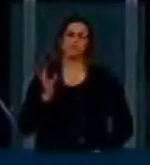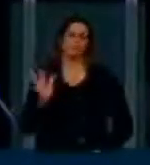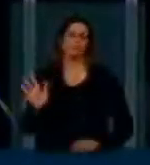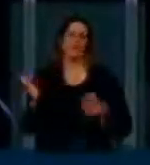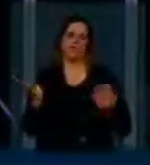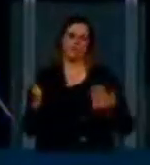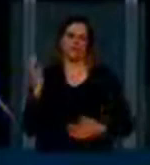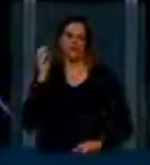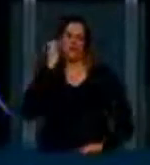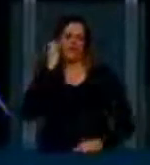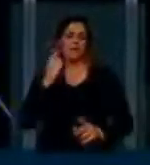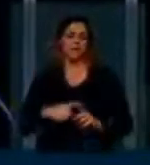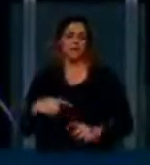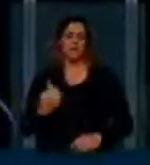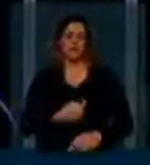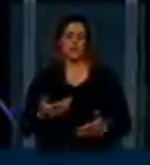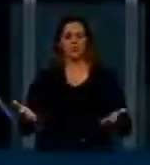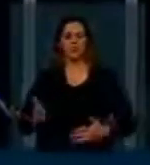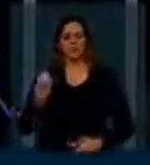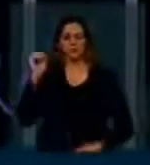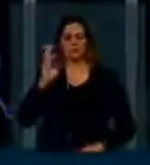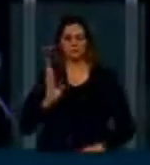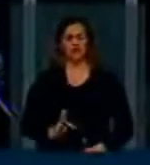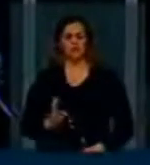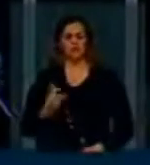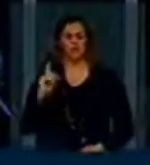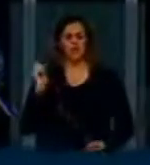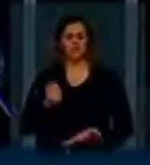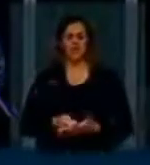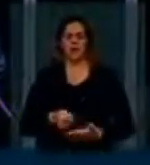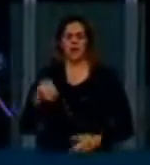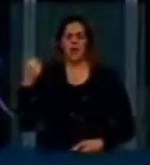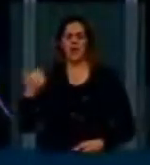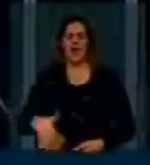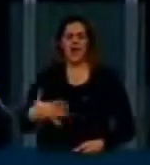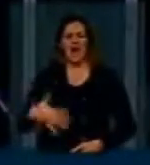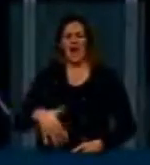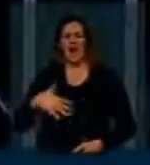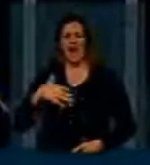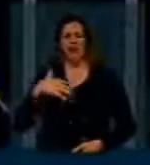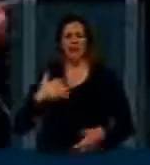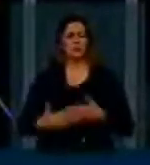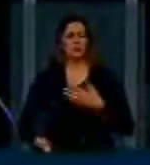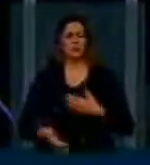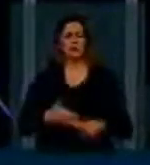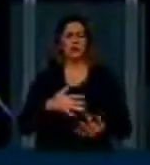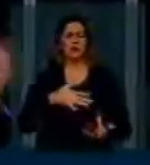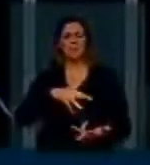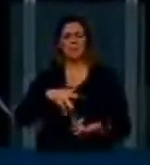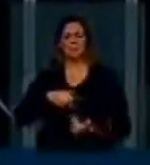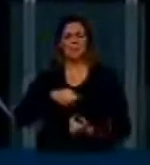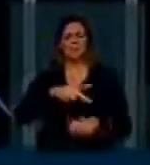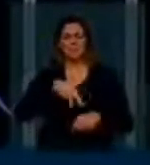celular, que nós hoje no Brasil, deputado Silvio, pagamos o minuto mais caro do mundo. E, de acordo com os